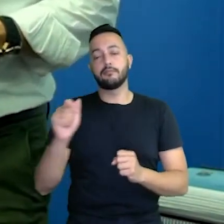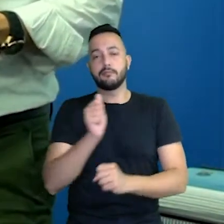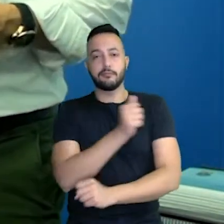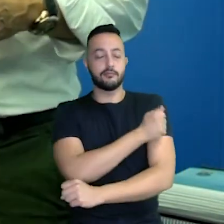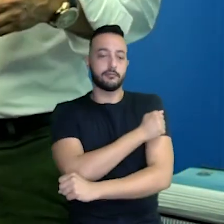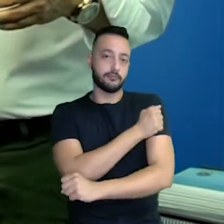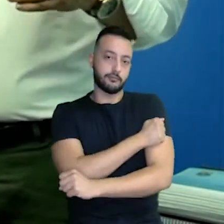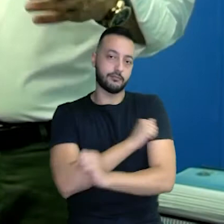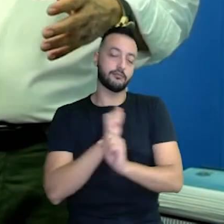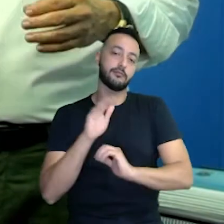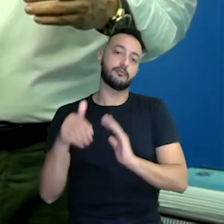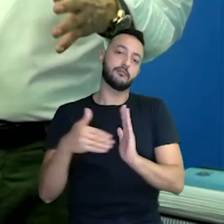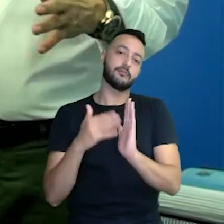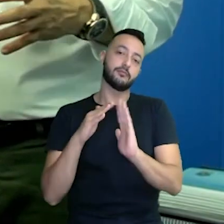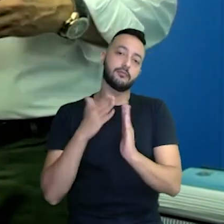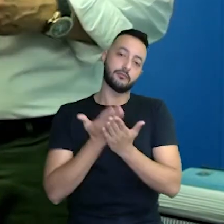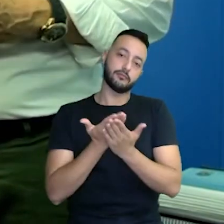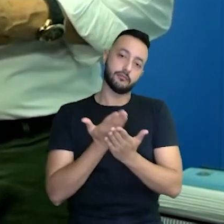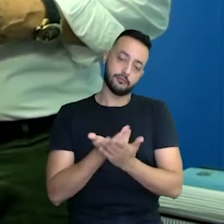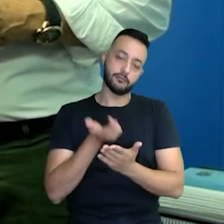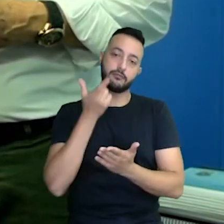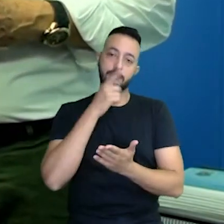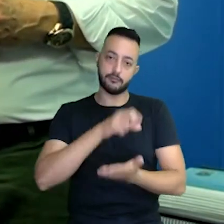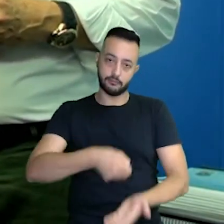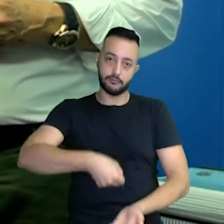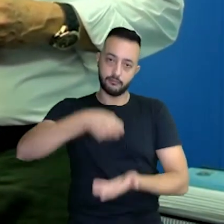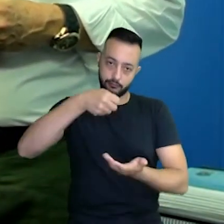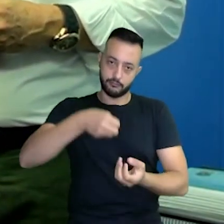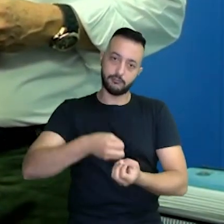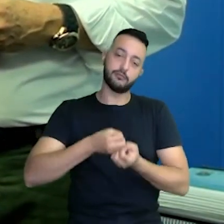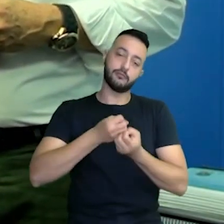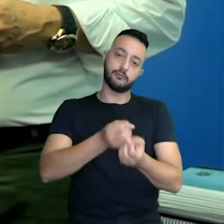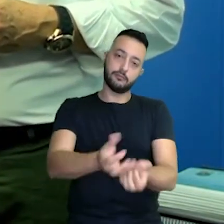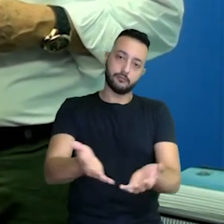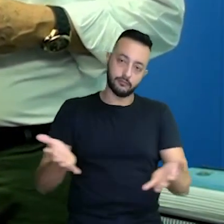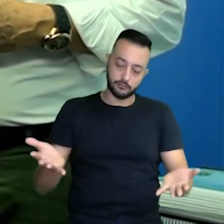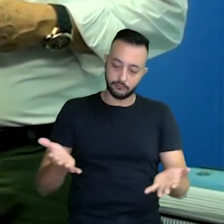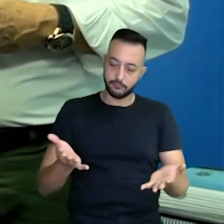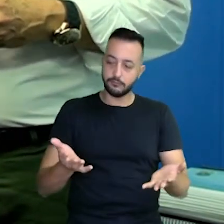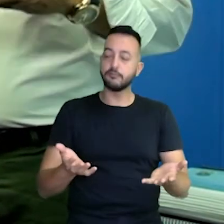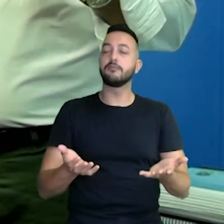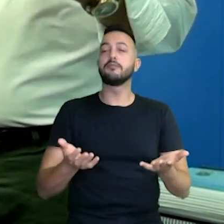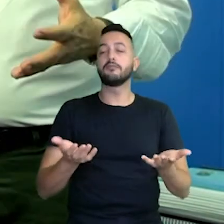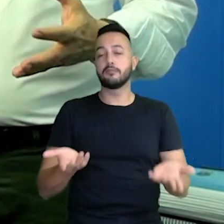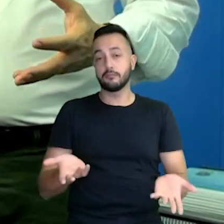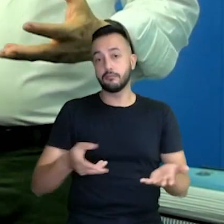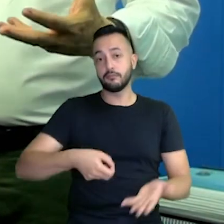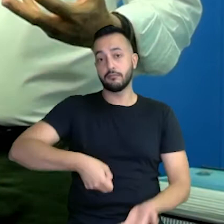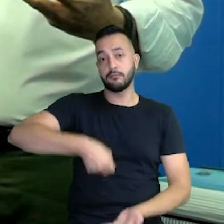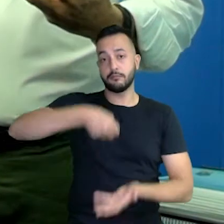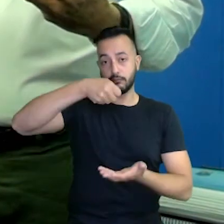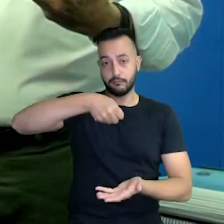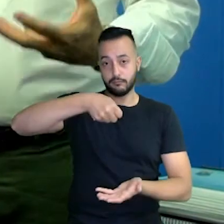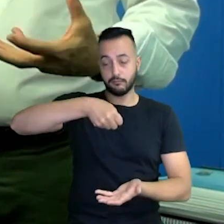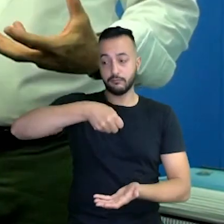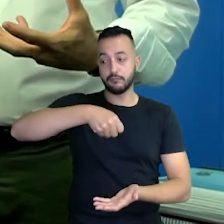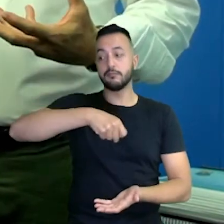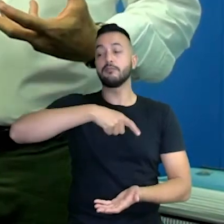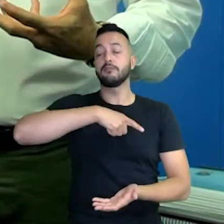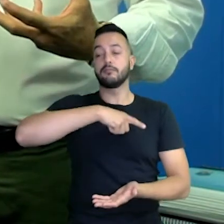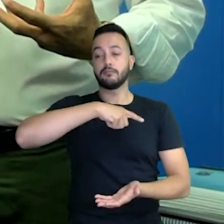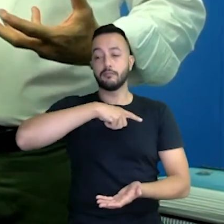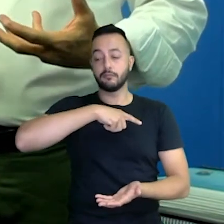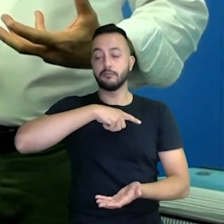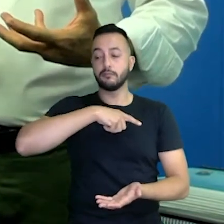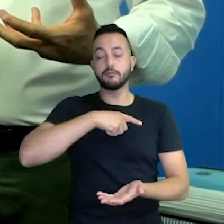todas as escolas receberam o kit da alimentação escolar, um kit bem